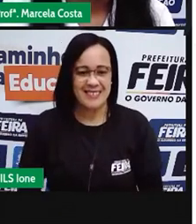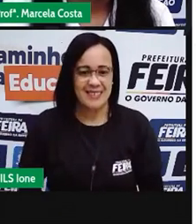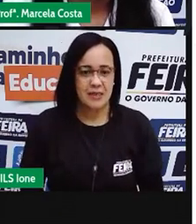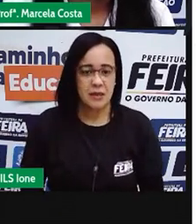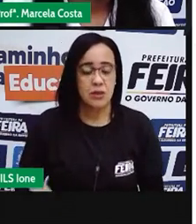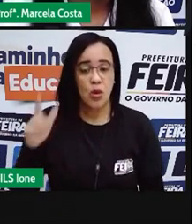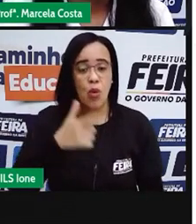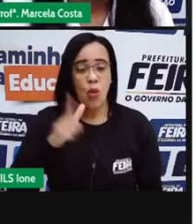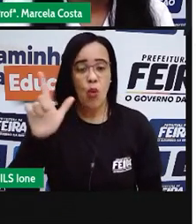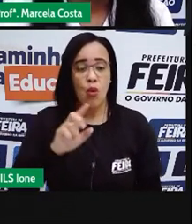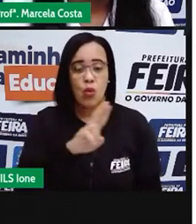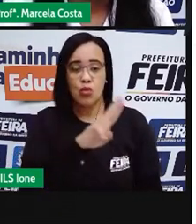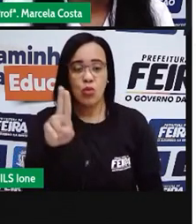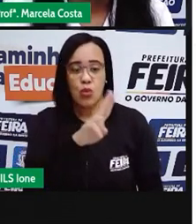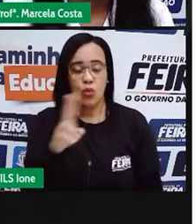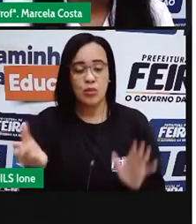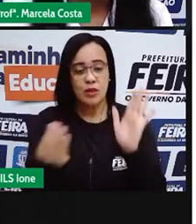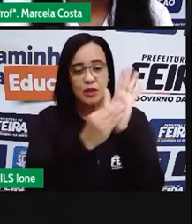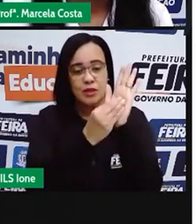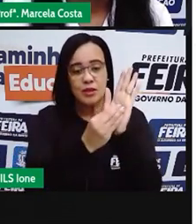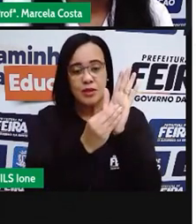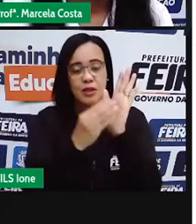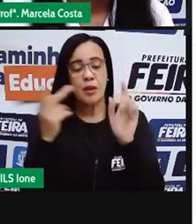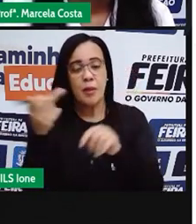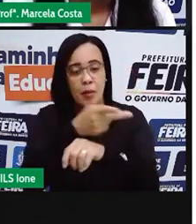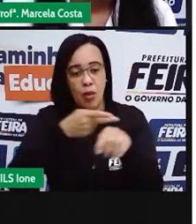Vou fazer uma outra busca.